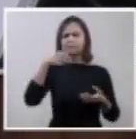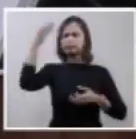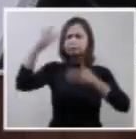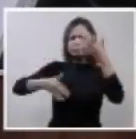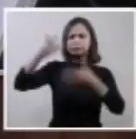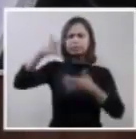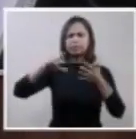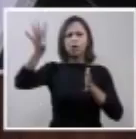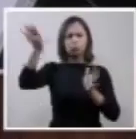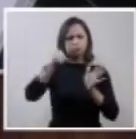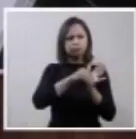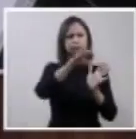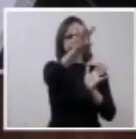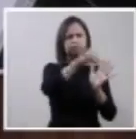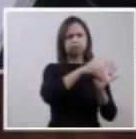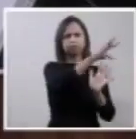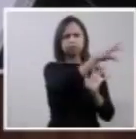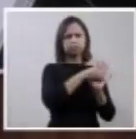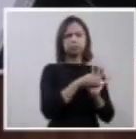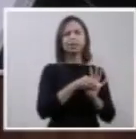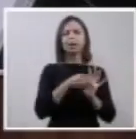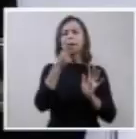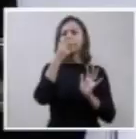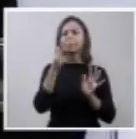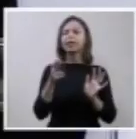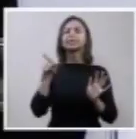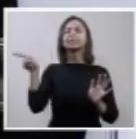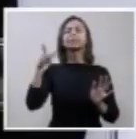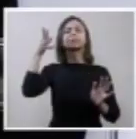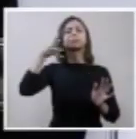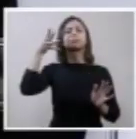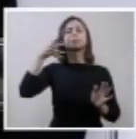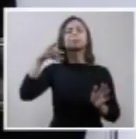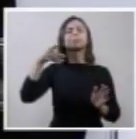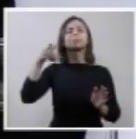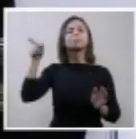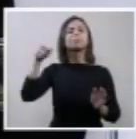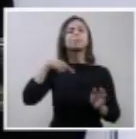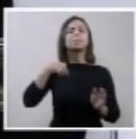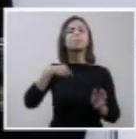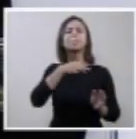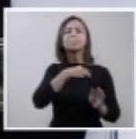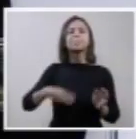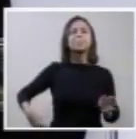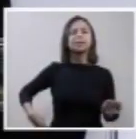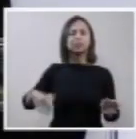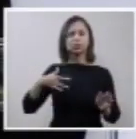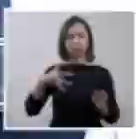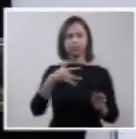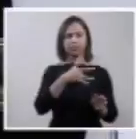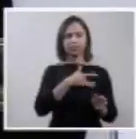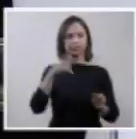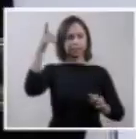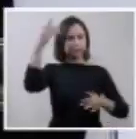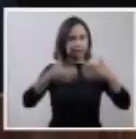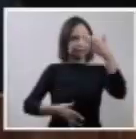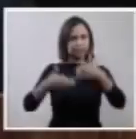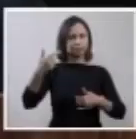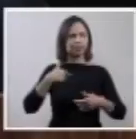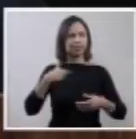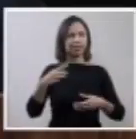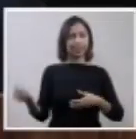colocar o nosso ministro da Saúde para responder, praticamente, no campo do direito.